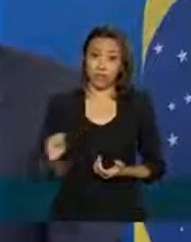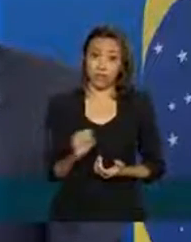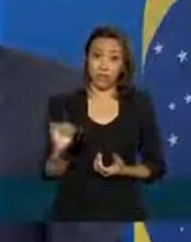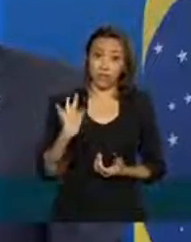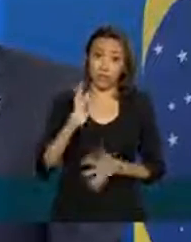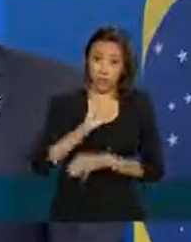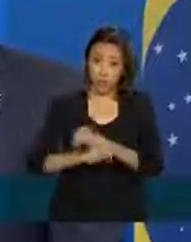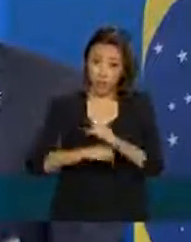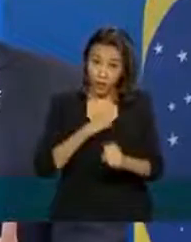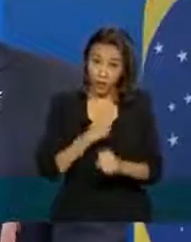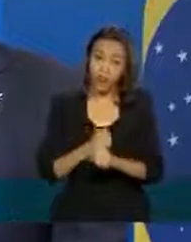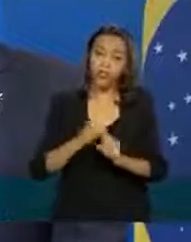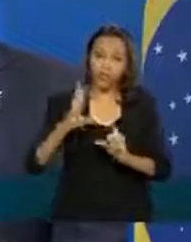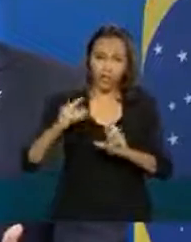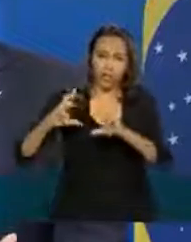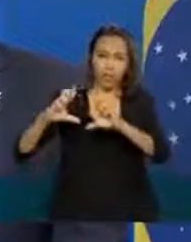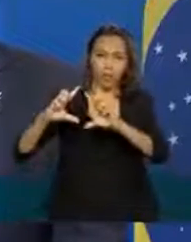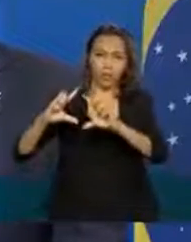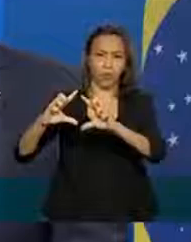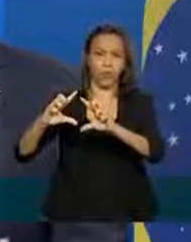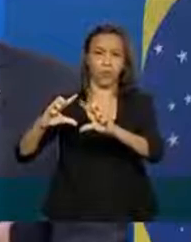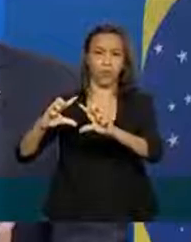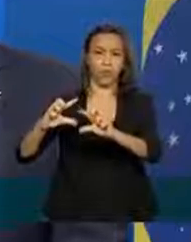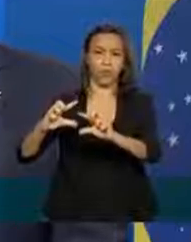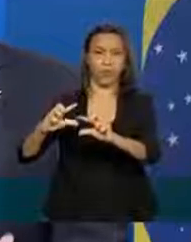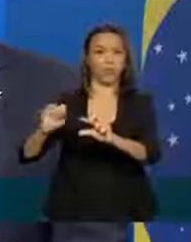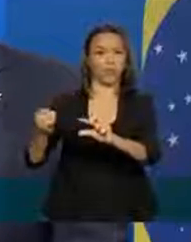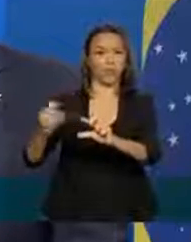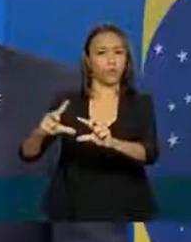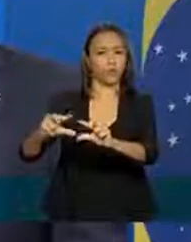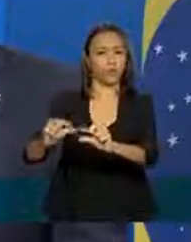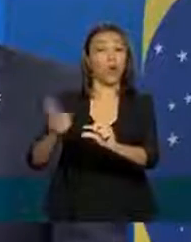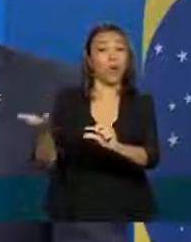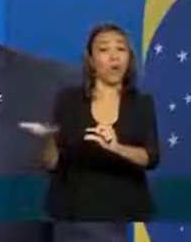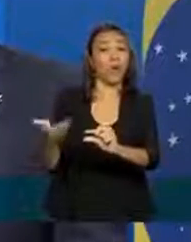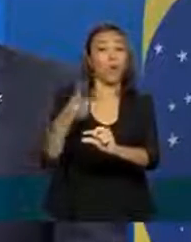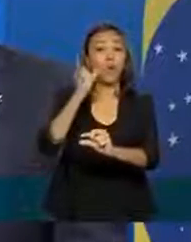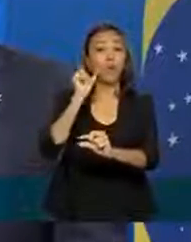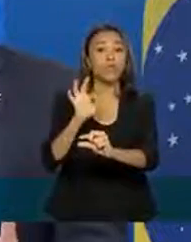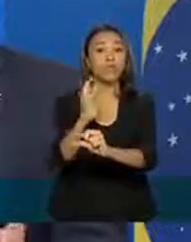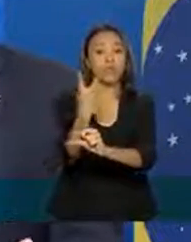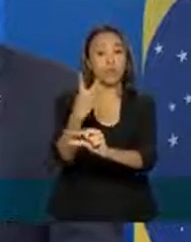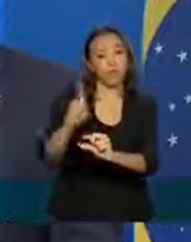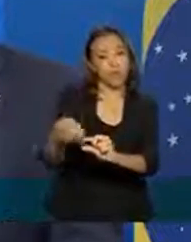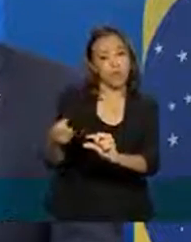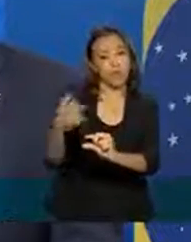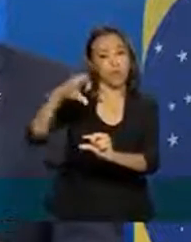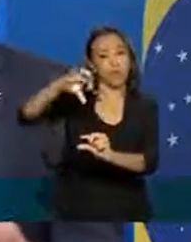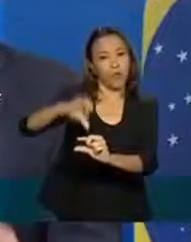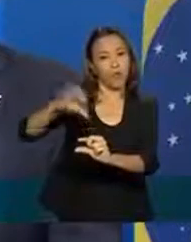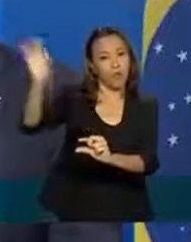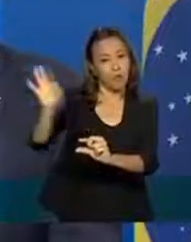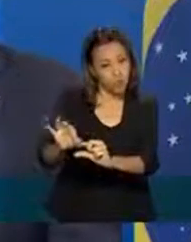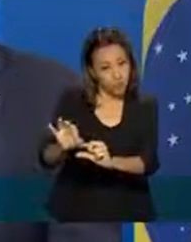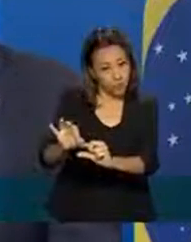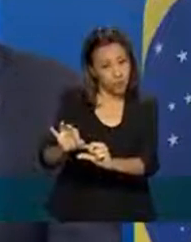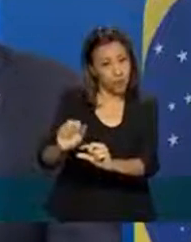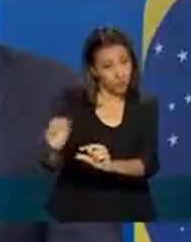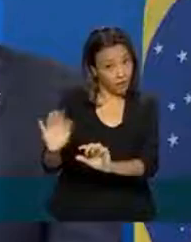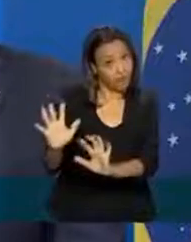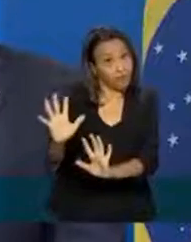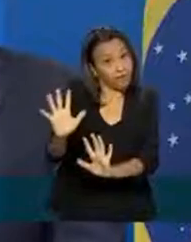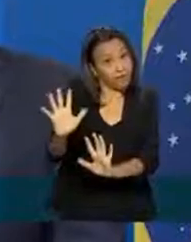várias vezes e ontem chegou a 2,9% ao mês. É caro,